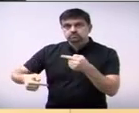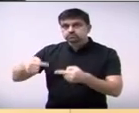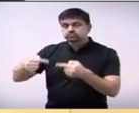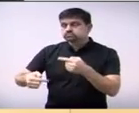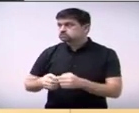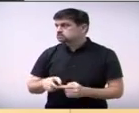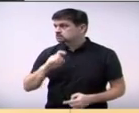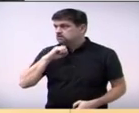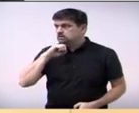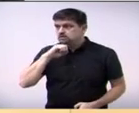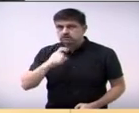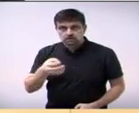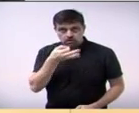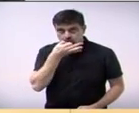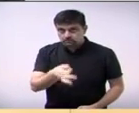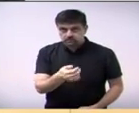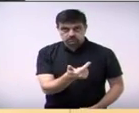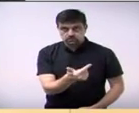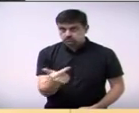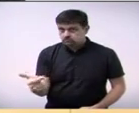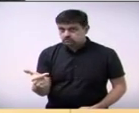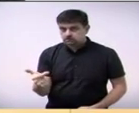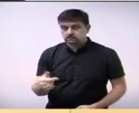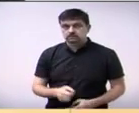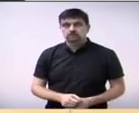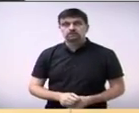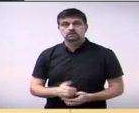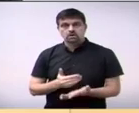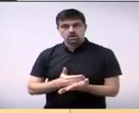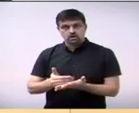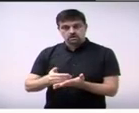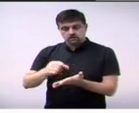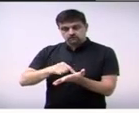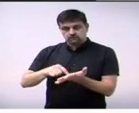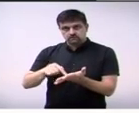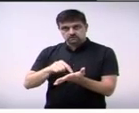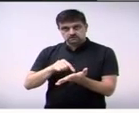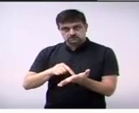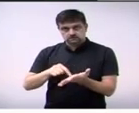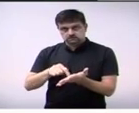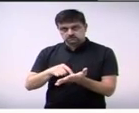O vereador querendo fazer uso da palavra, o projeto de lei nº 12-16 está em votação.